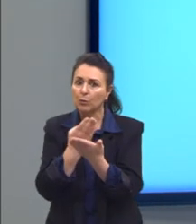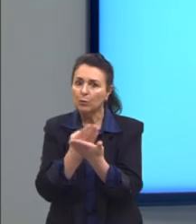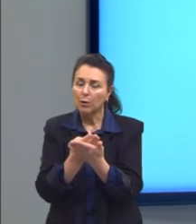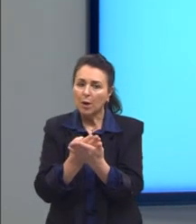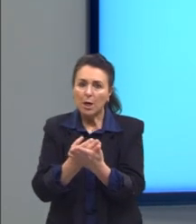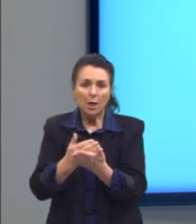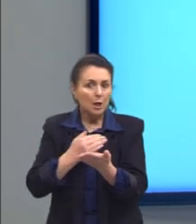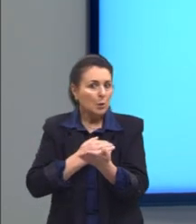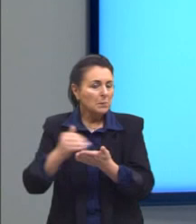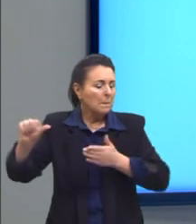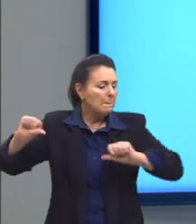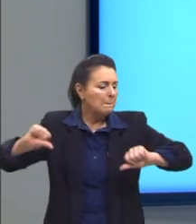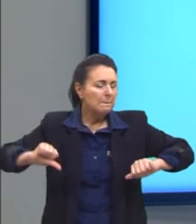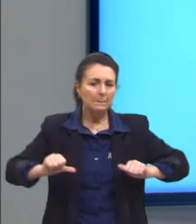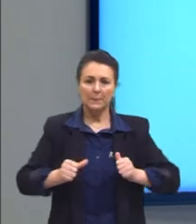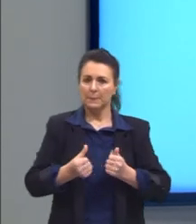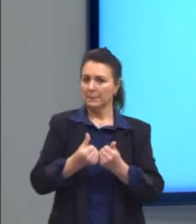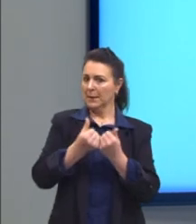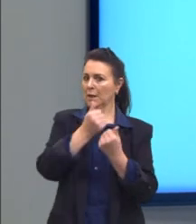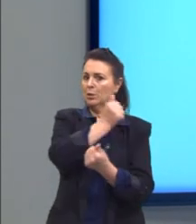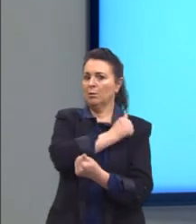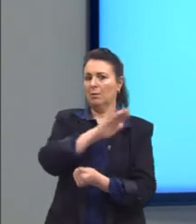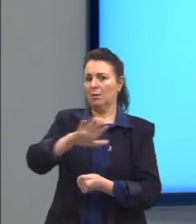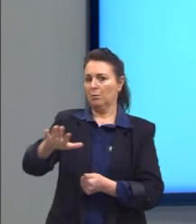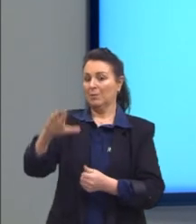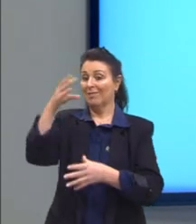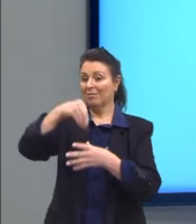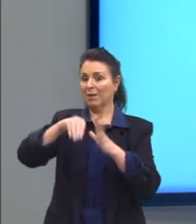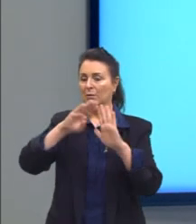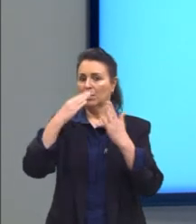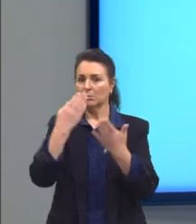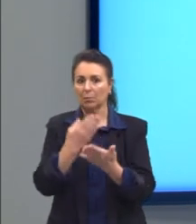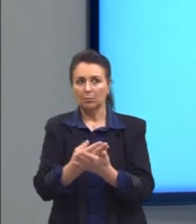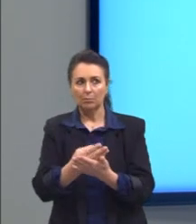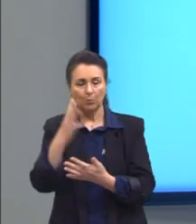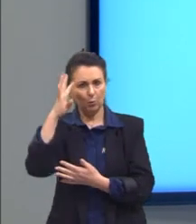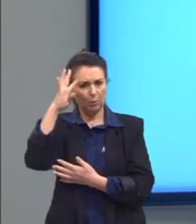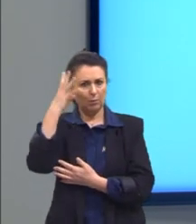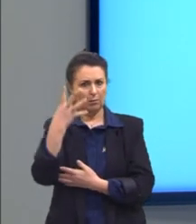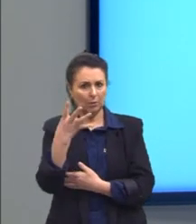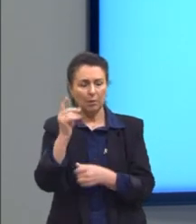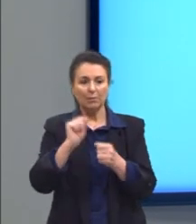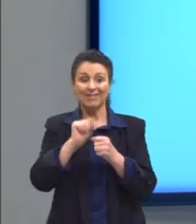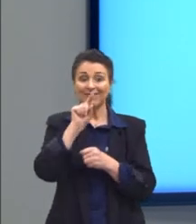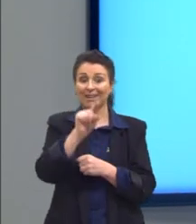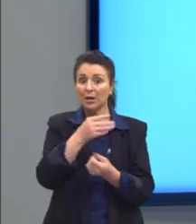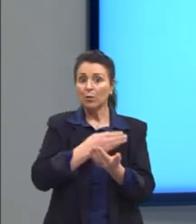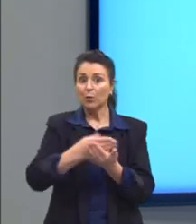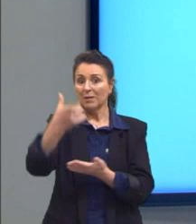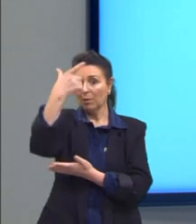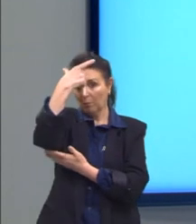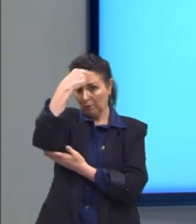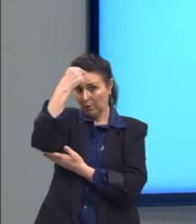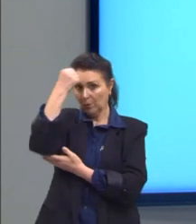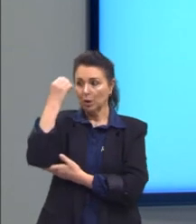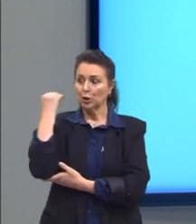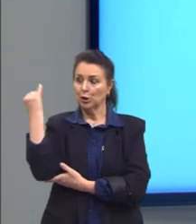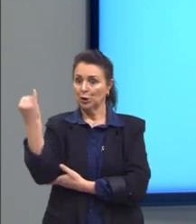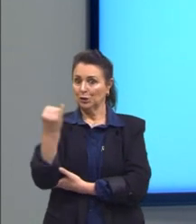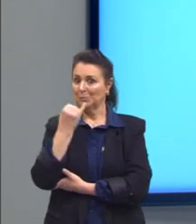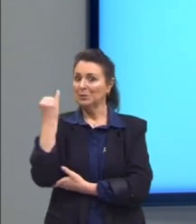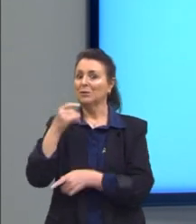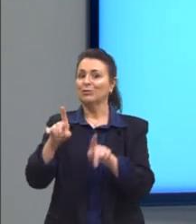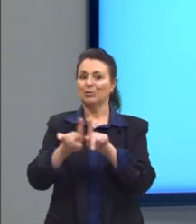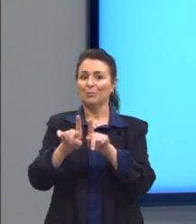dos melhores alunos na escola. O resultado nos estudos levou Newton a entrar na faculdade Trinity, em Cambridge,